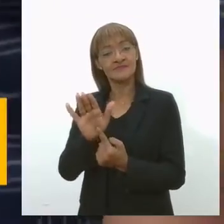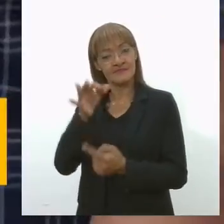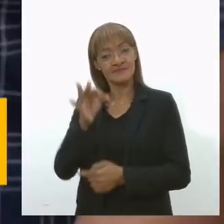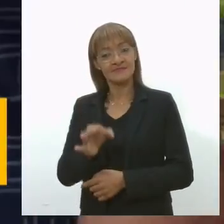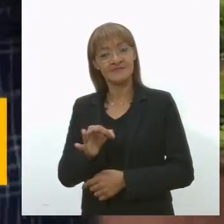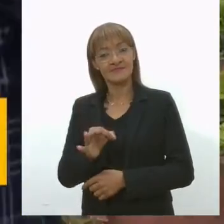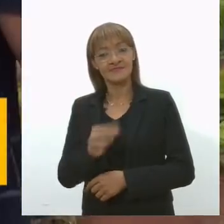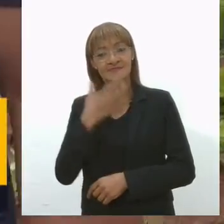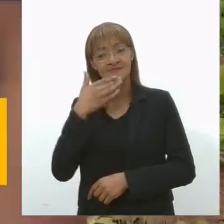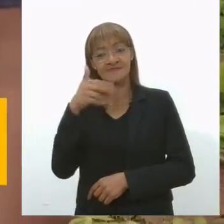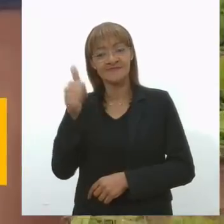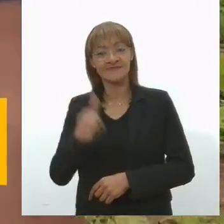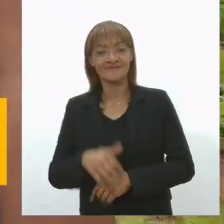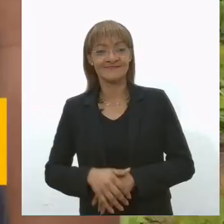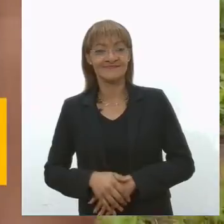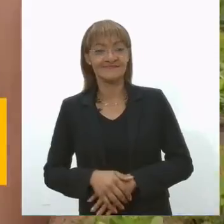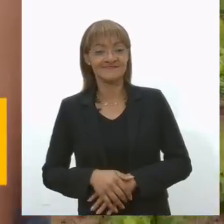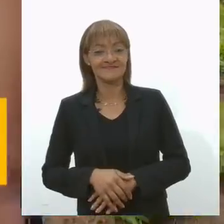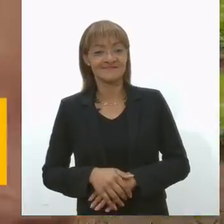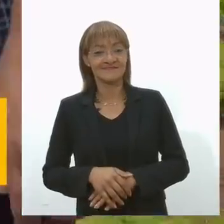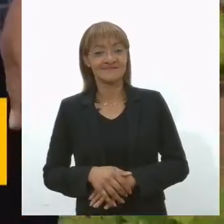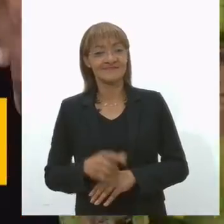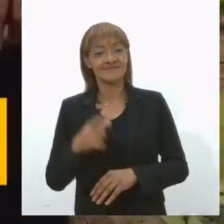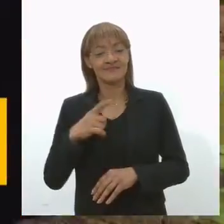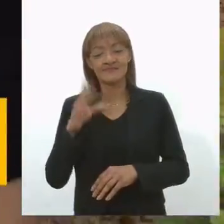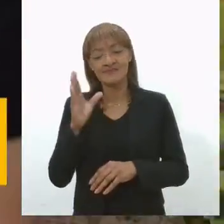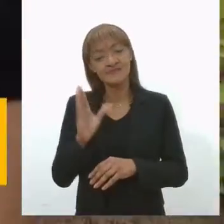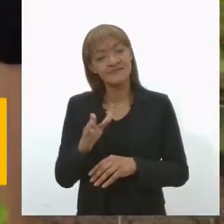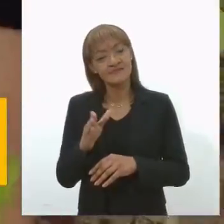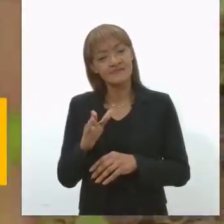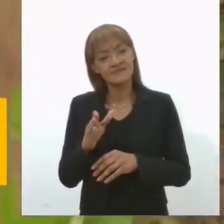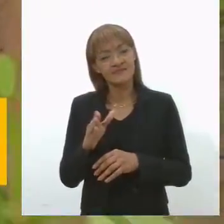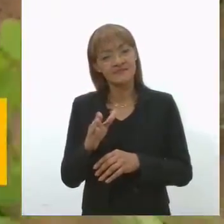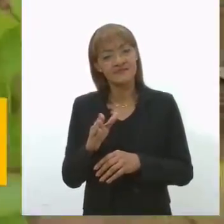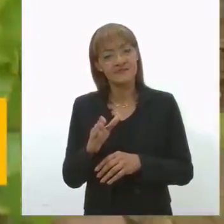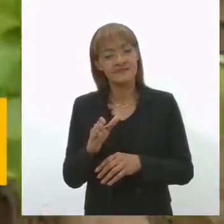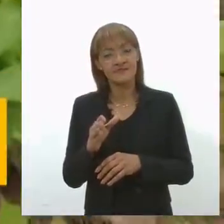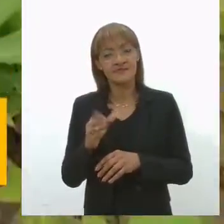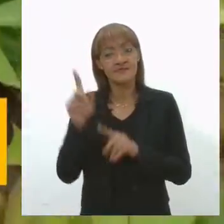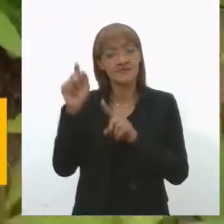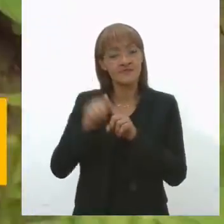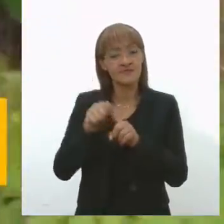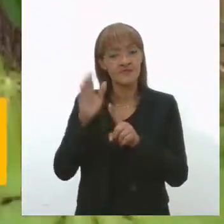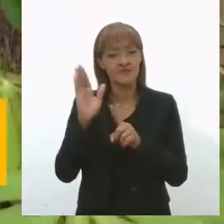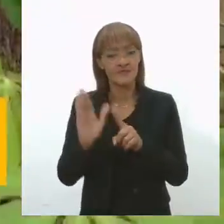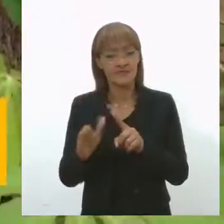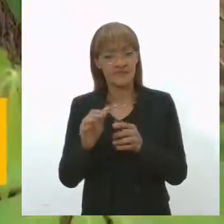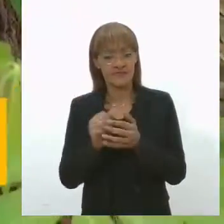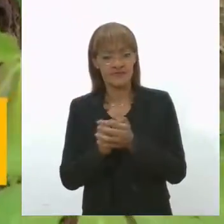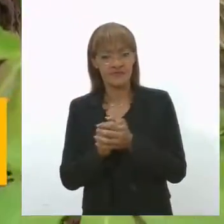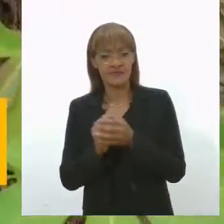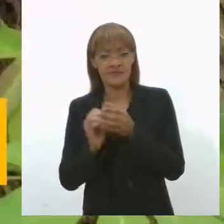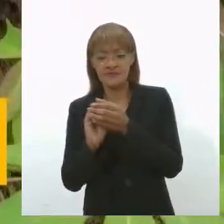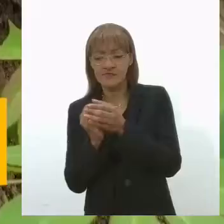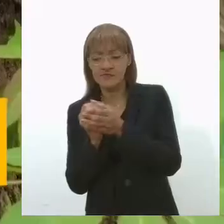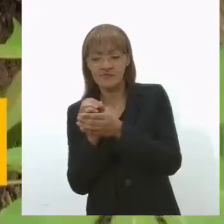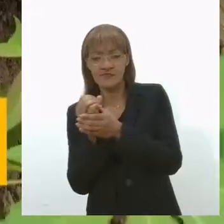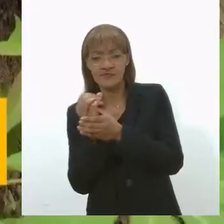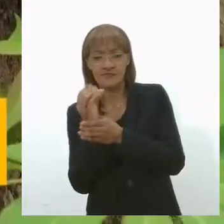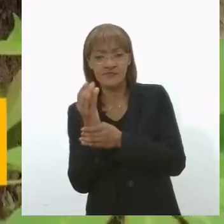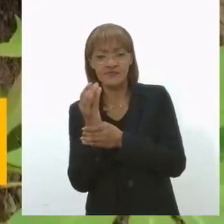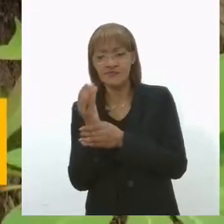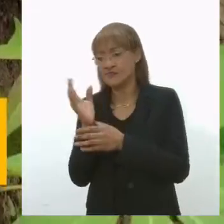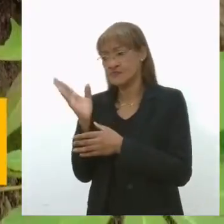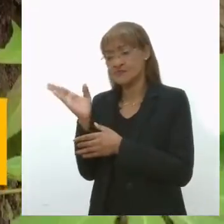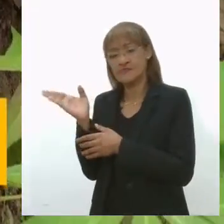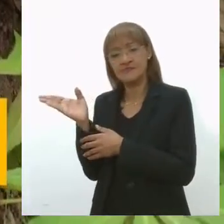Aqui nós temos aqui um pé de amendoim com 30 dias, um mês, que é onde ele chega a florar. E graças a Deus, esse